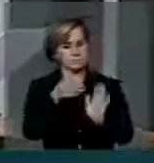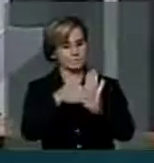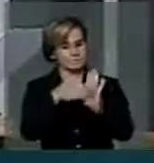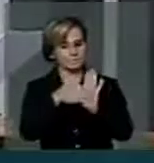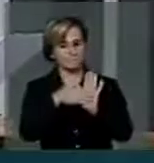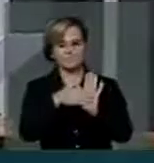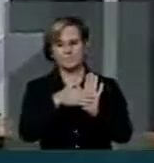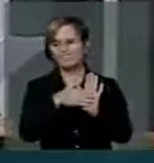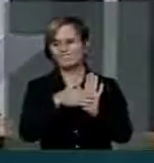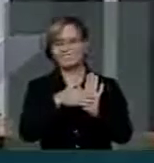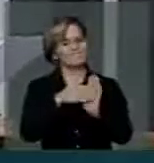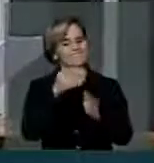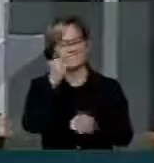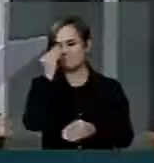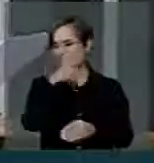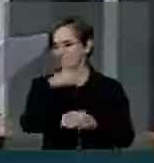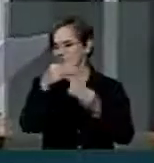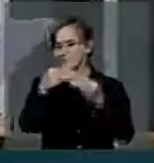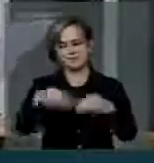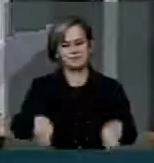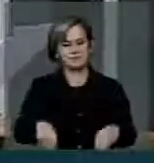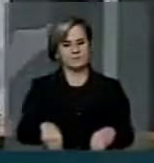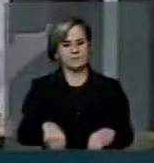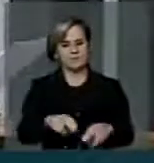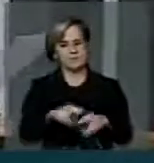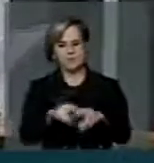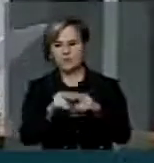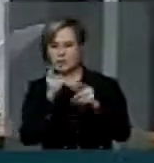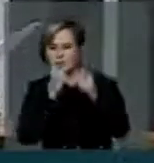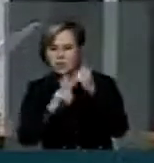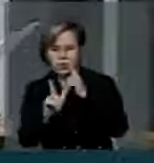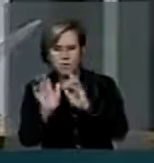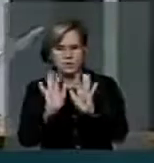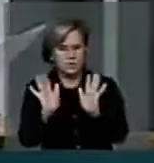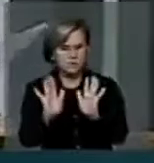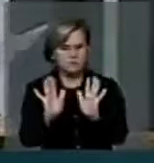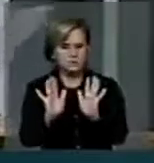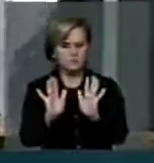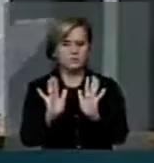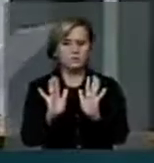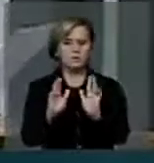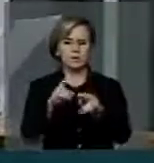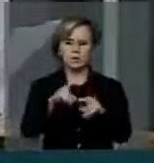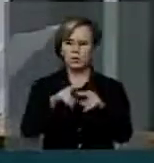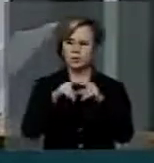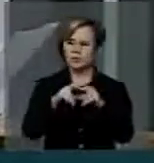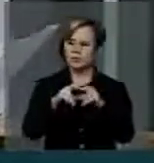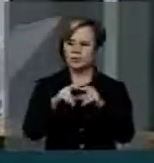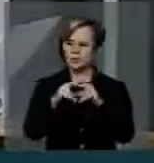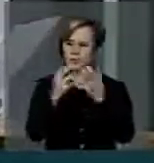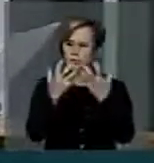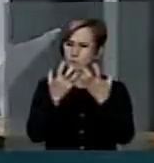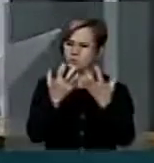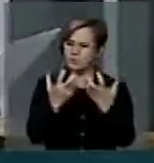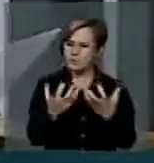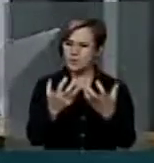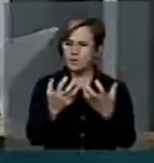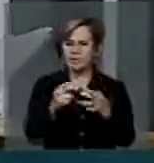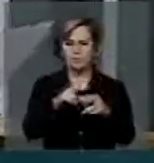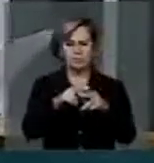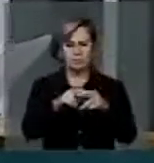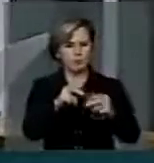frustrada, não pela sua viabilidade, não pela sua consistência, não pela sua